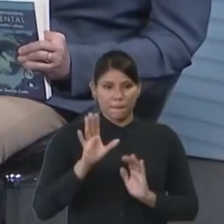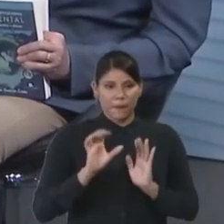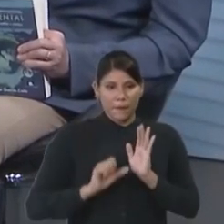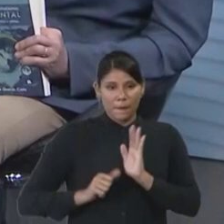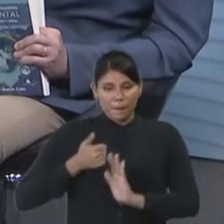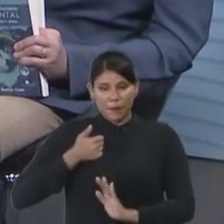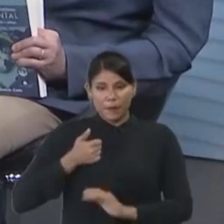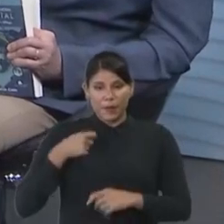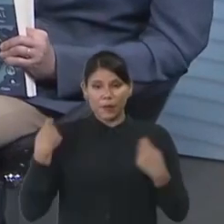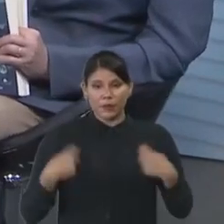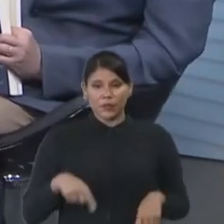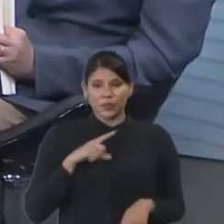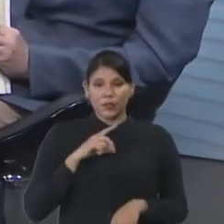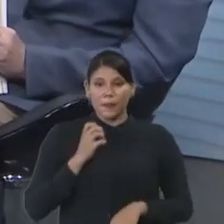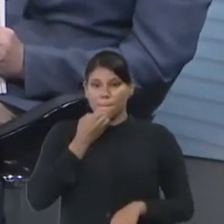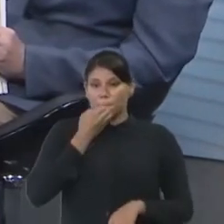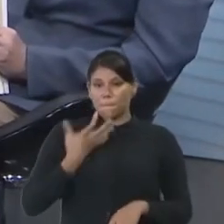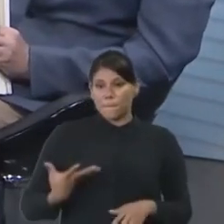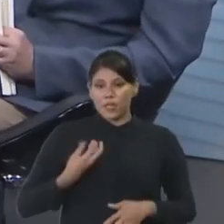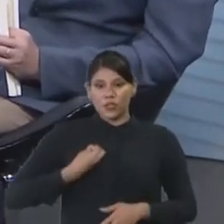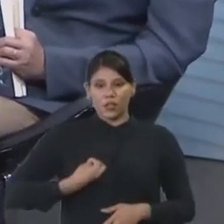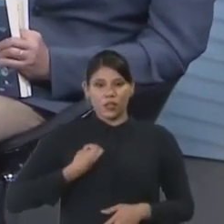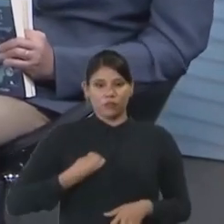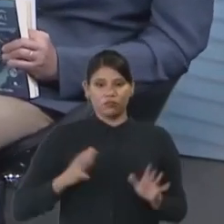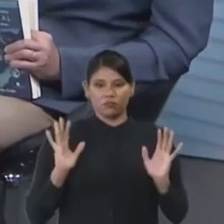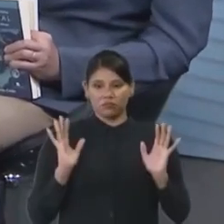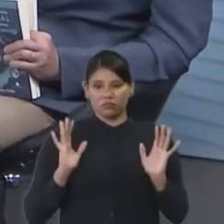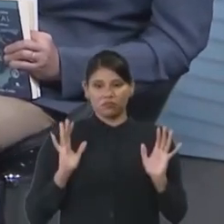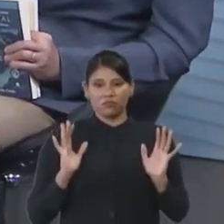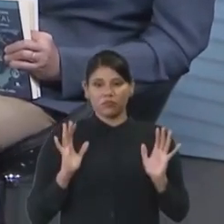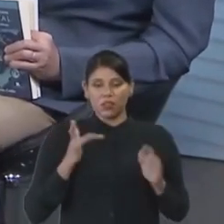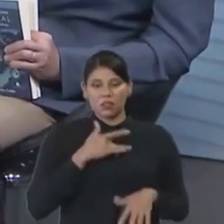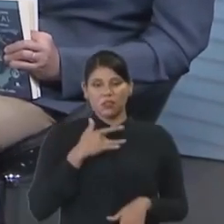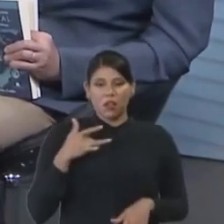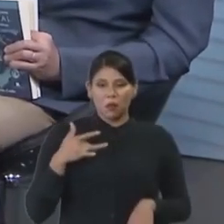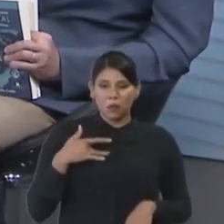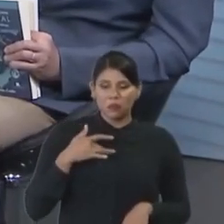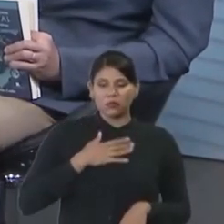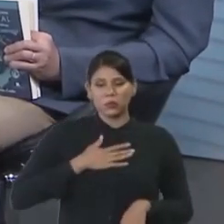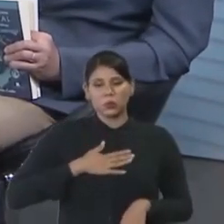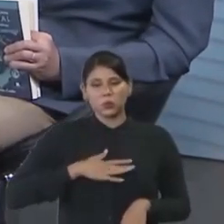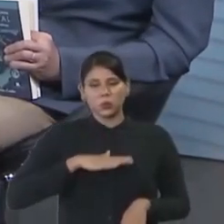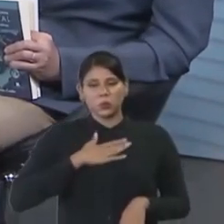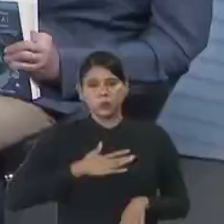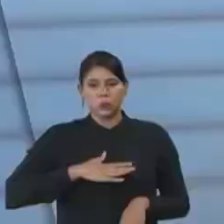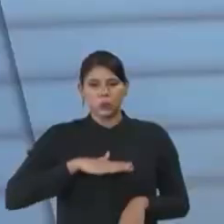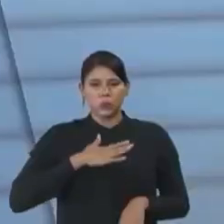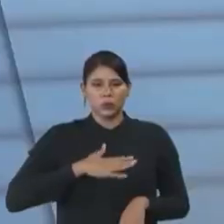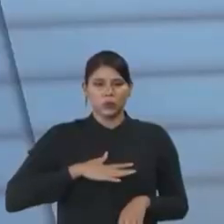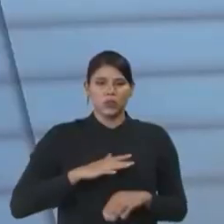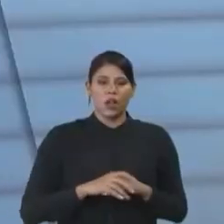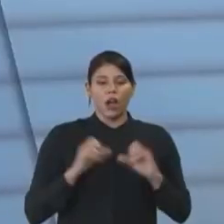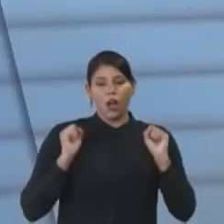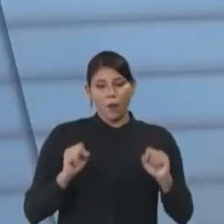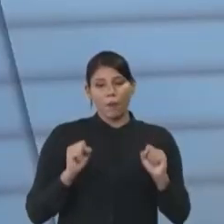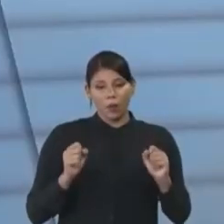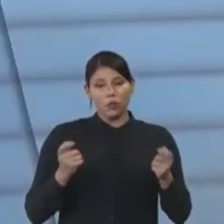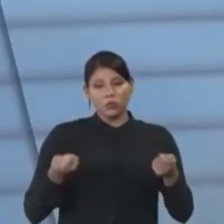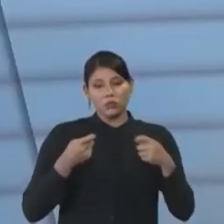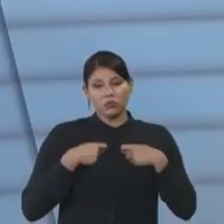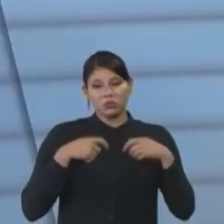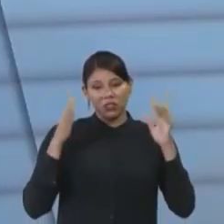Exatamente. Aí, com bem-estar, saúde, tranquilidade, eu posso ter felicidade.